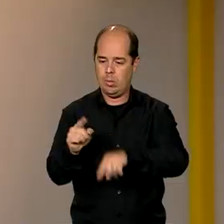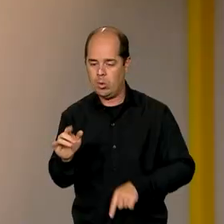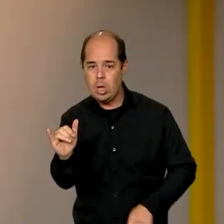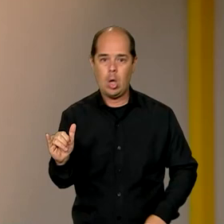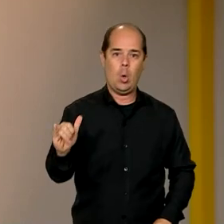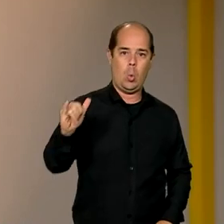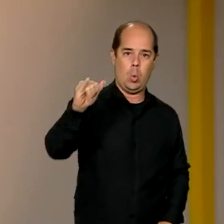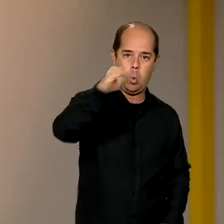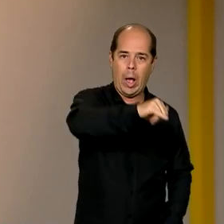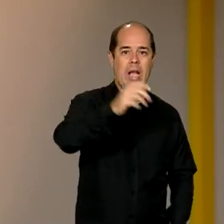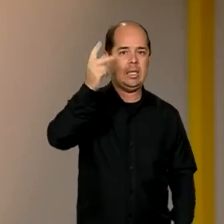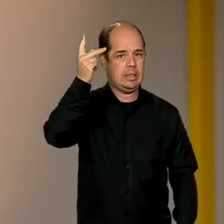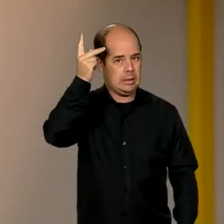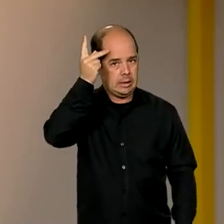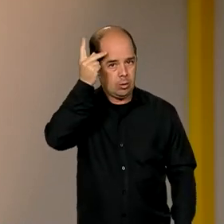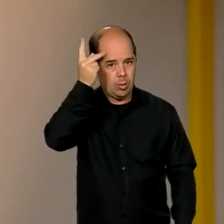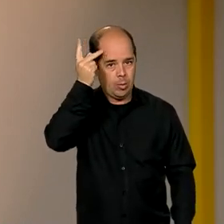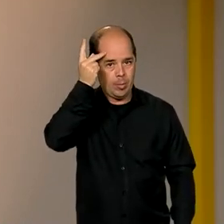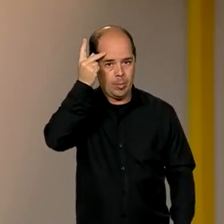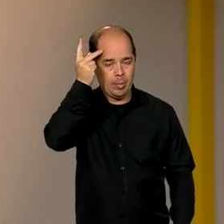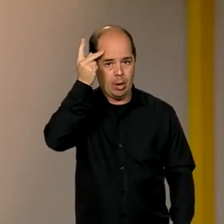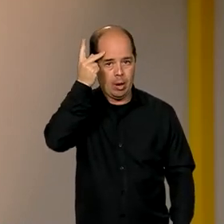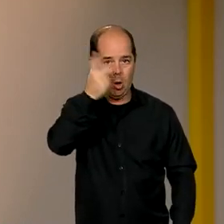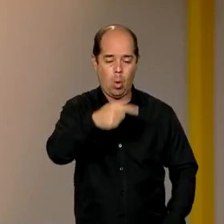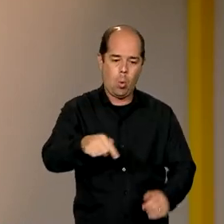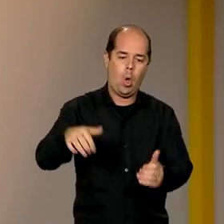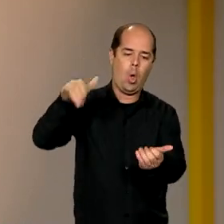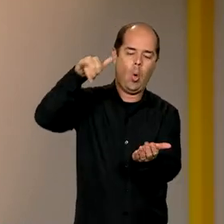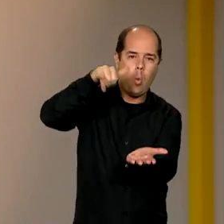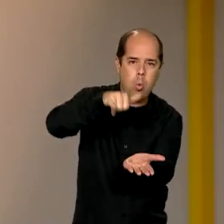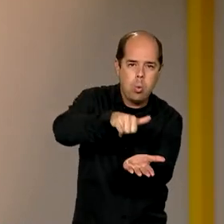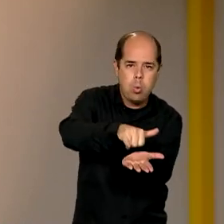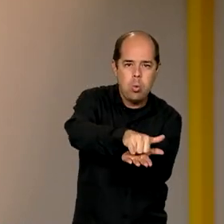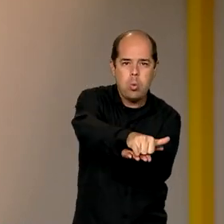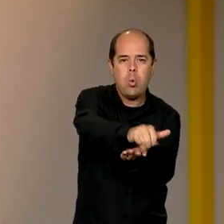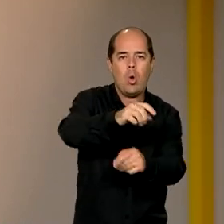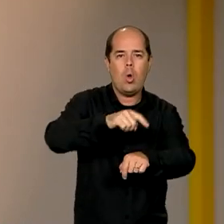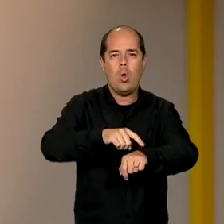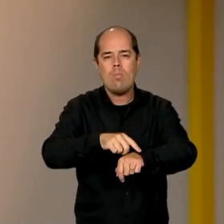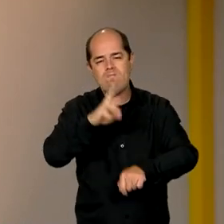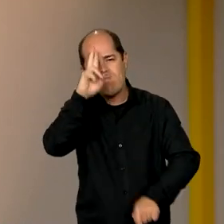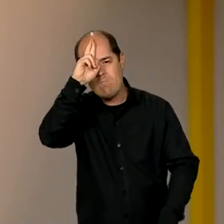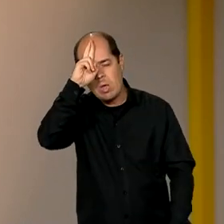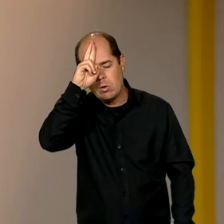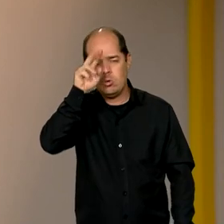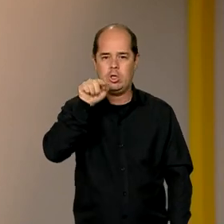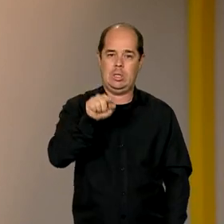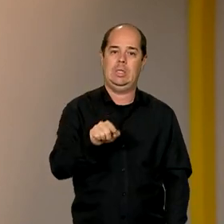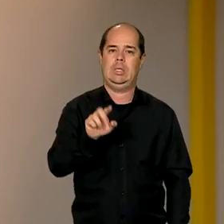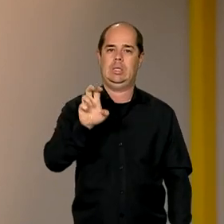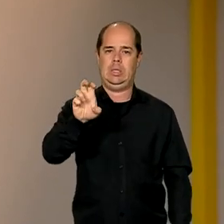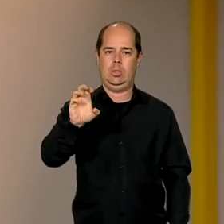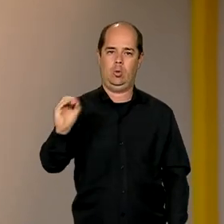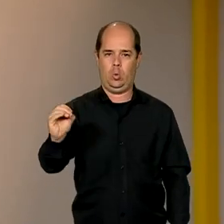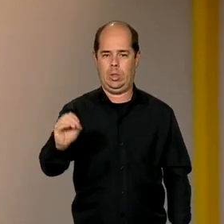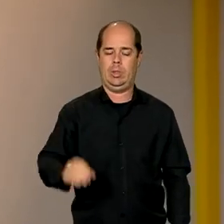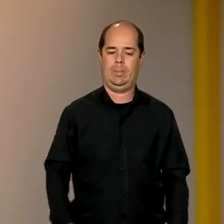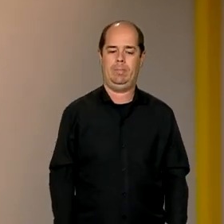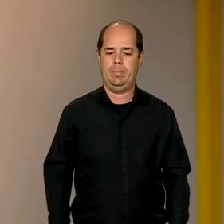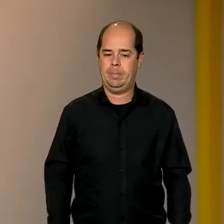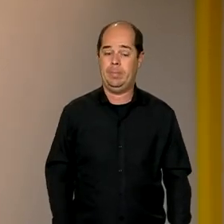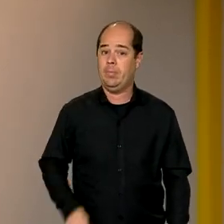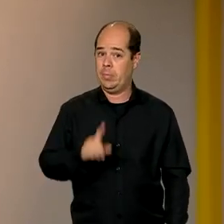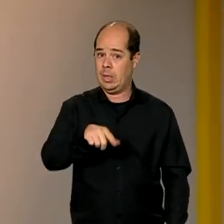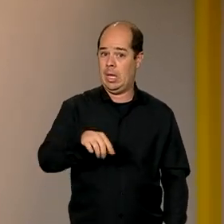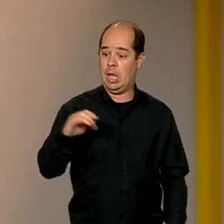aérea de São Paulo, onde devem pousar por volta de meio-dia e 50 minutos. Este é o terceiro voo da operação